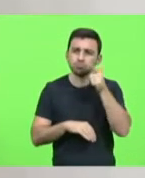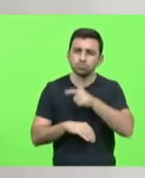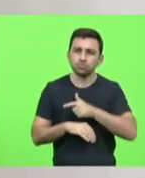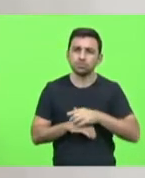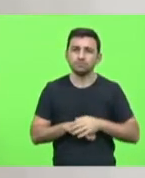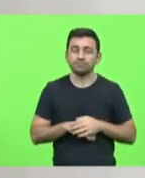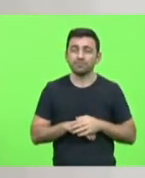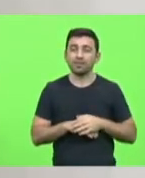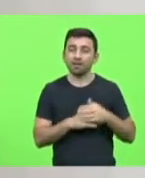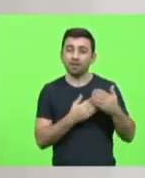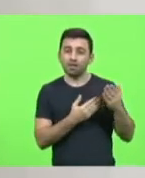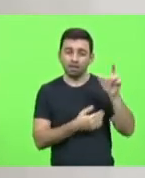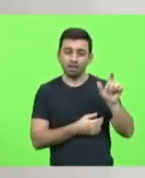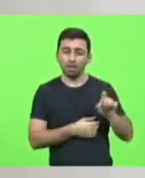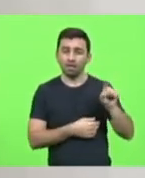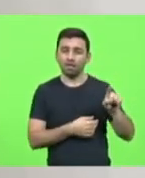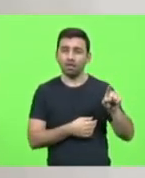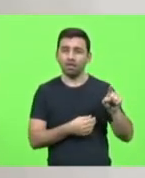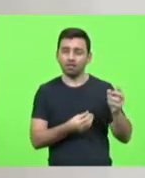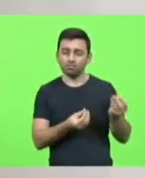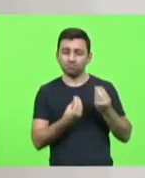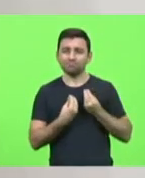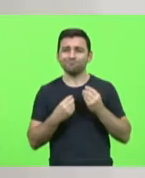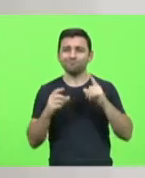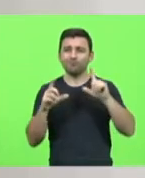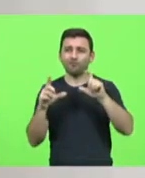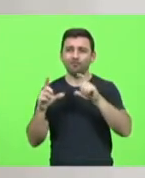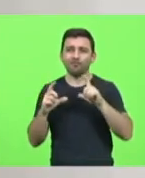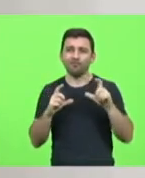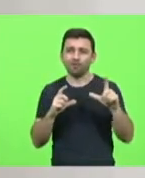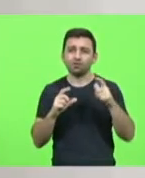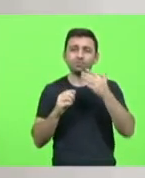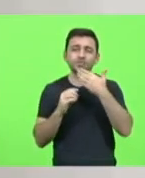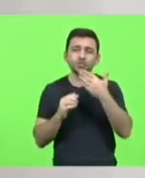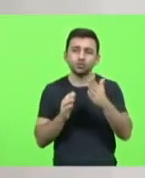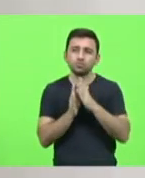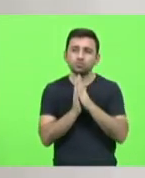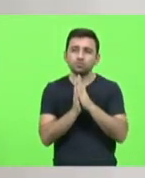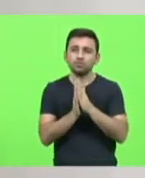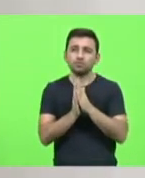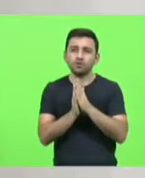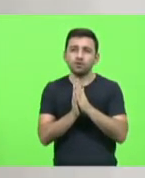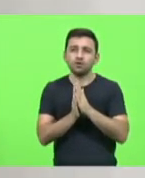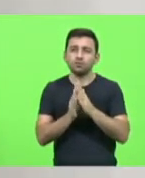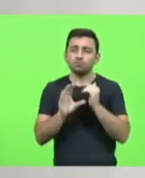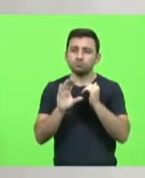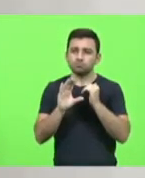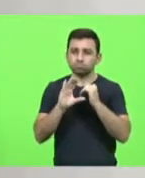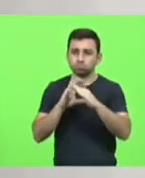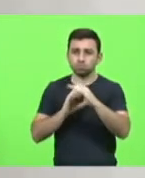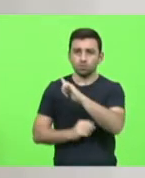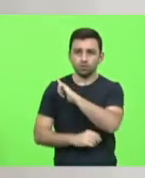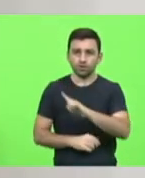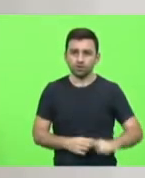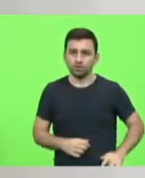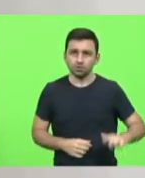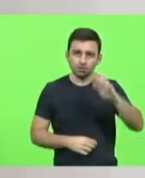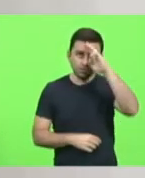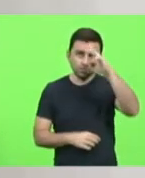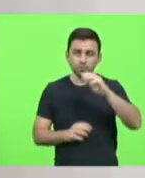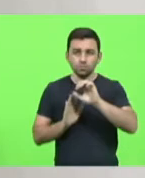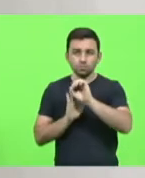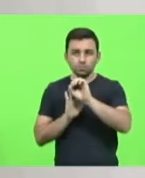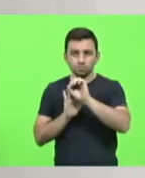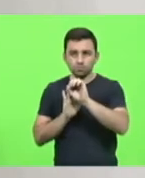me trouxe, senhor presidente, uma série de fotos e me pediu gentilmente que as encaminhasse ao governador. O ofício,